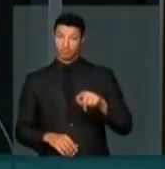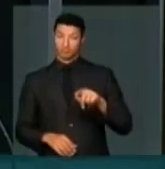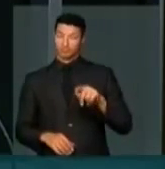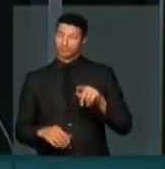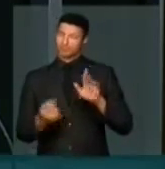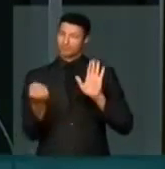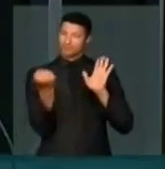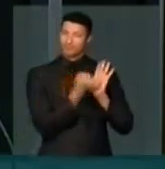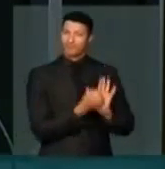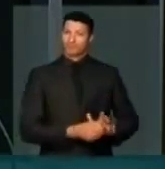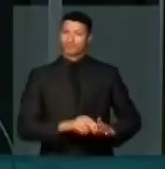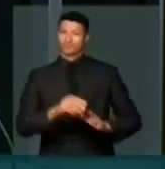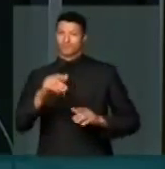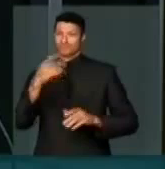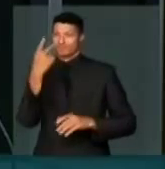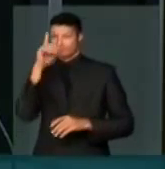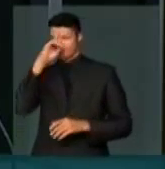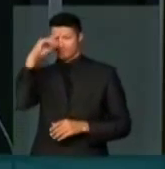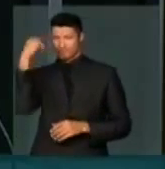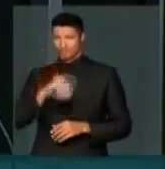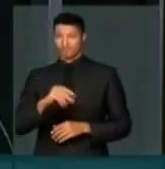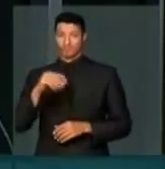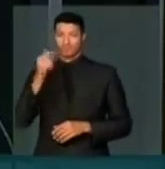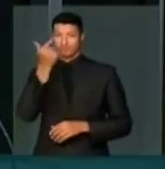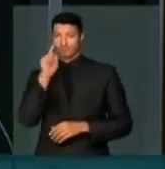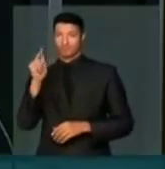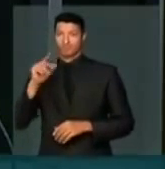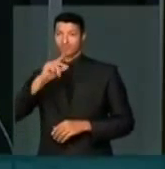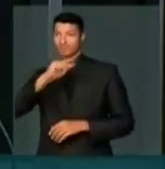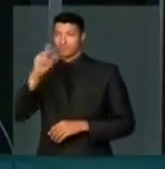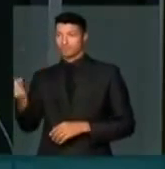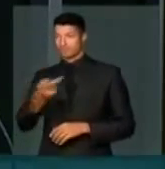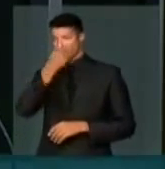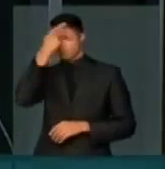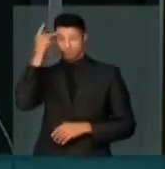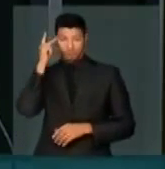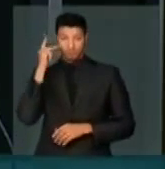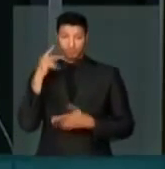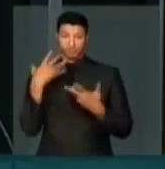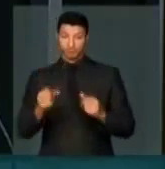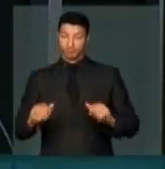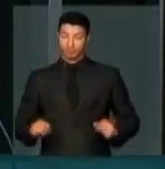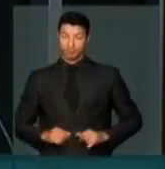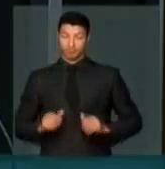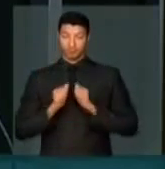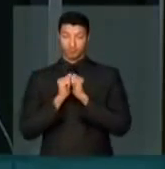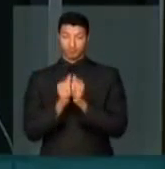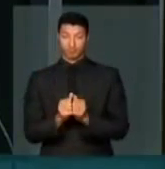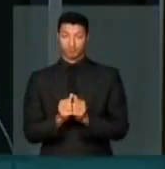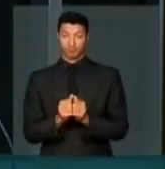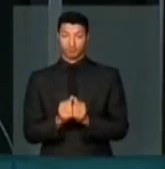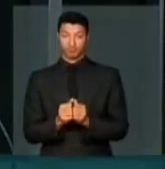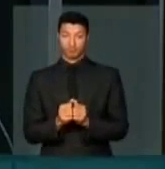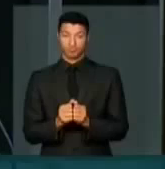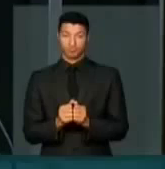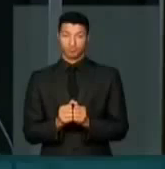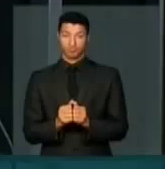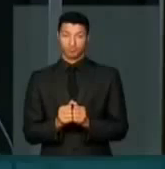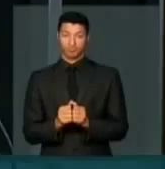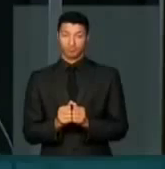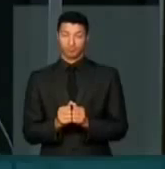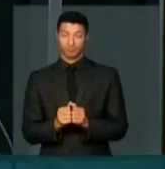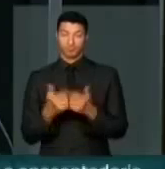marcas das lições diárias de outras tantas pessoas. Vamos sofrer juntos, vamos lutar juntos,